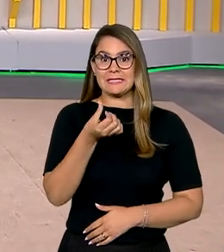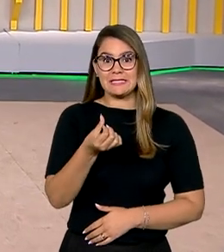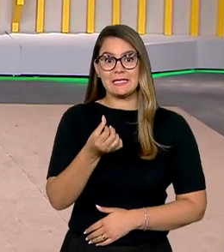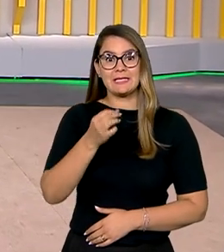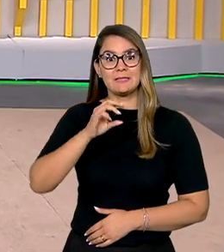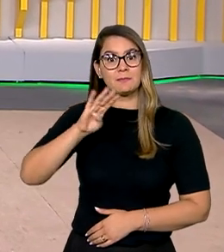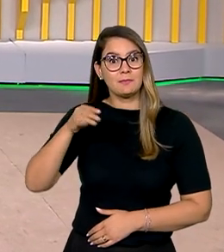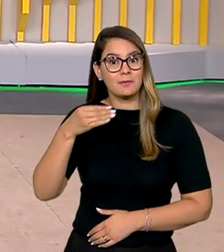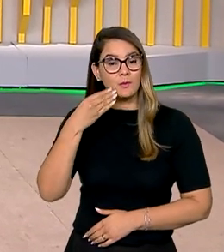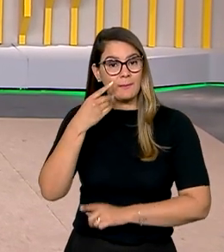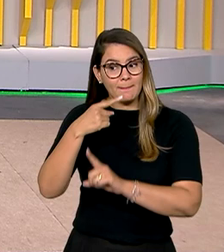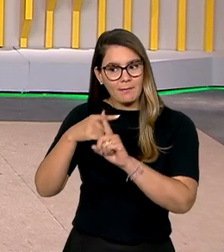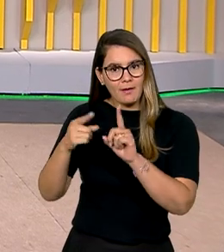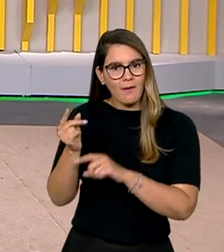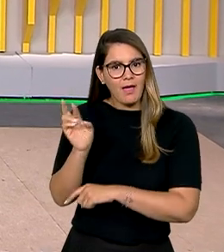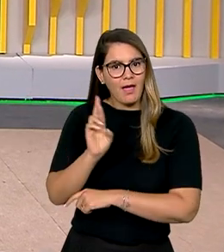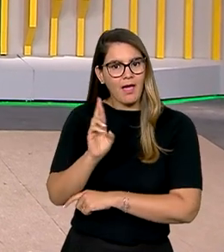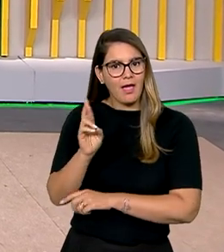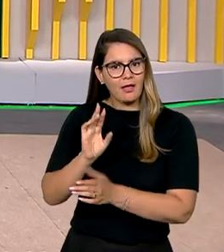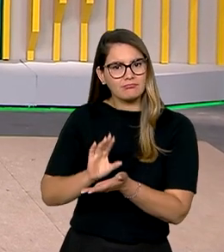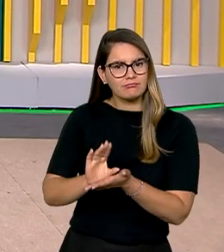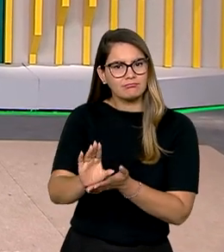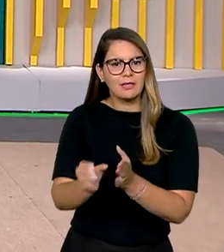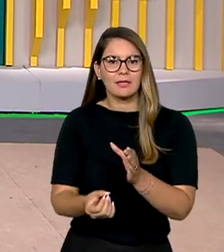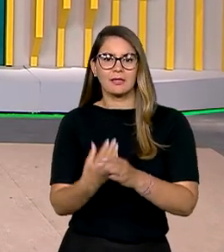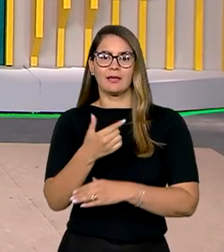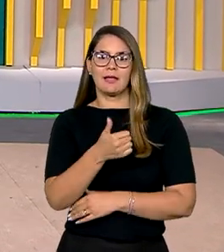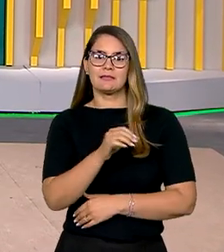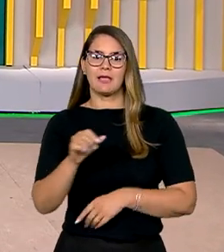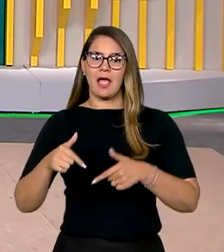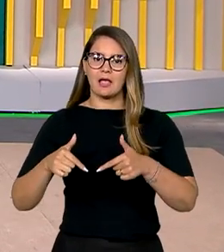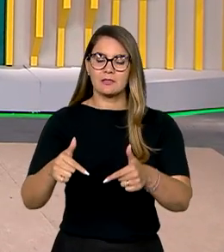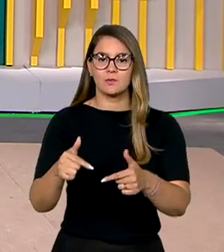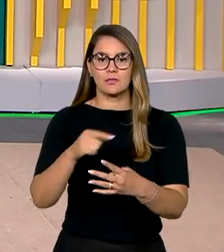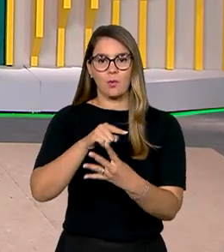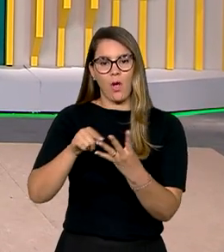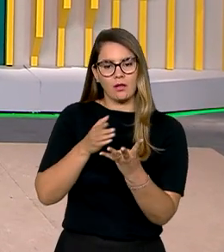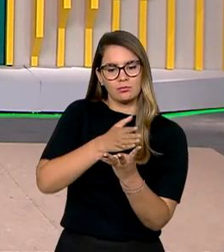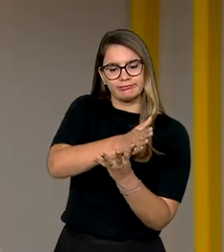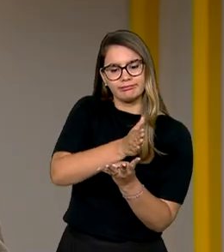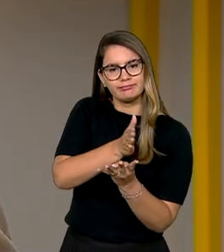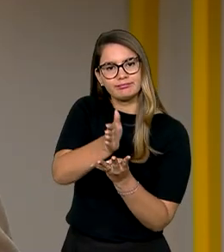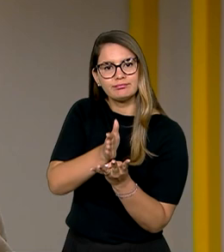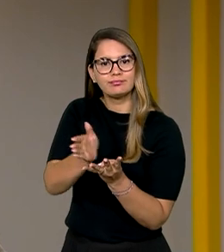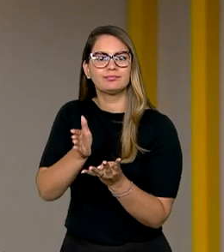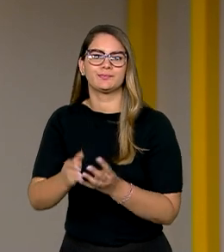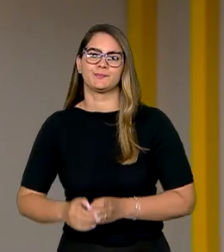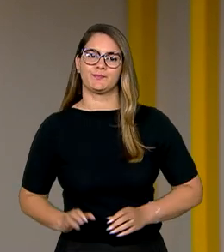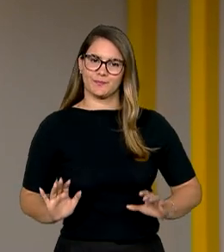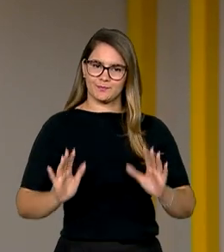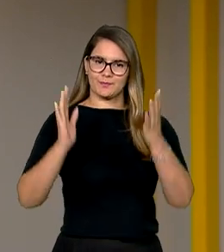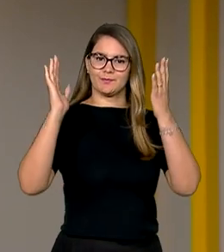e meio de reais para a implantação de cerca de 100 ações divididas em quatro eixos. A cerimônia de